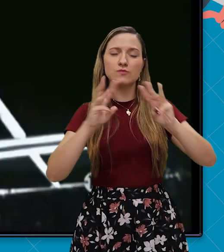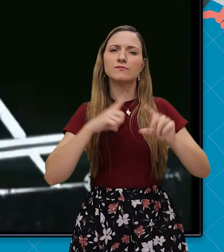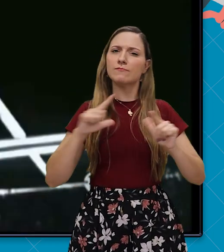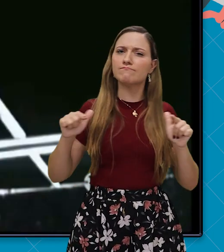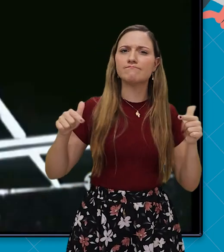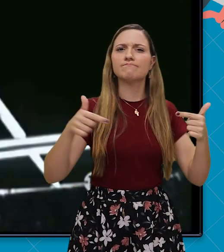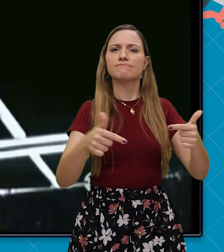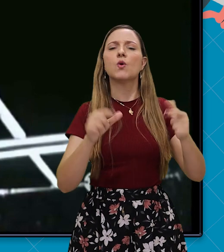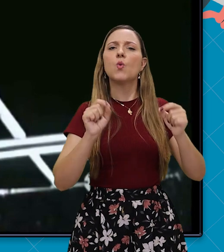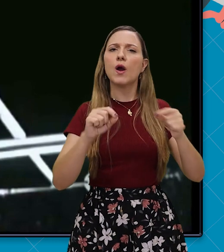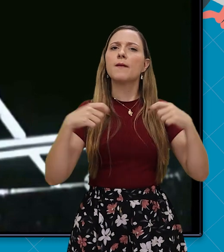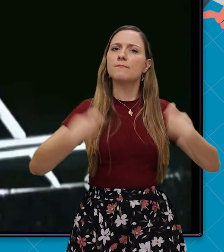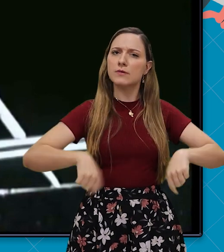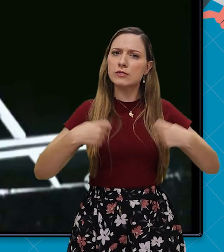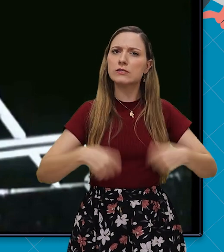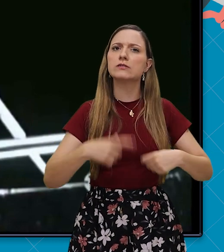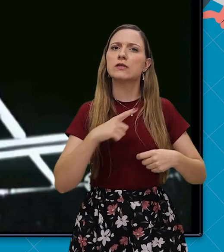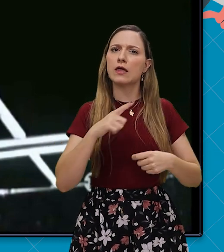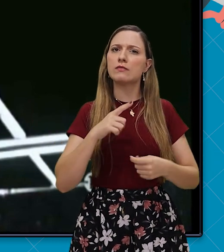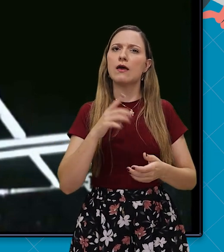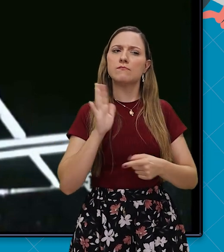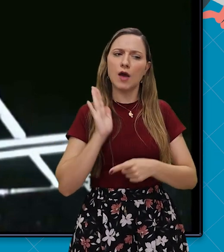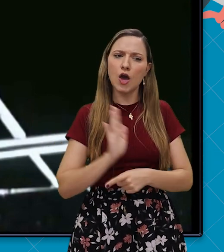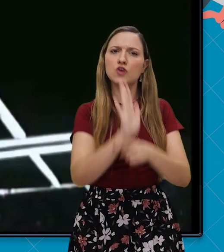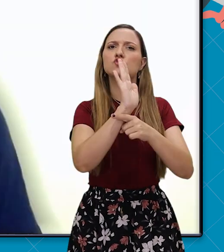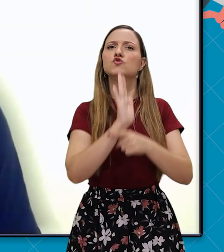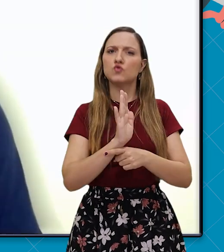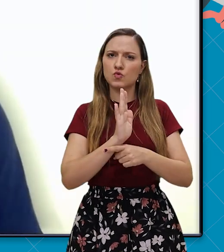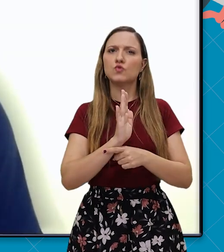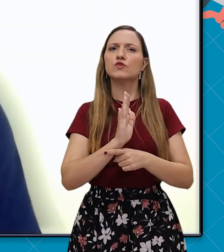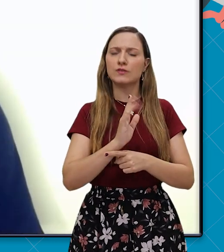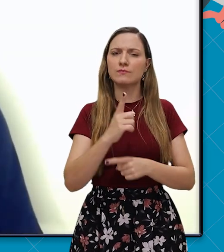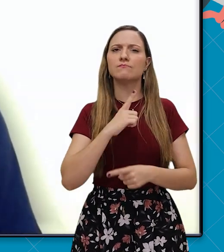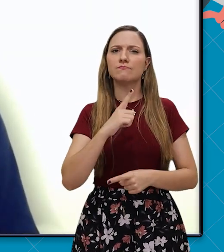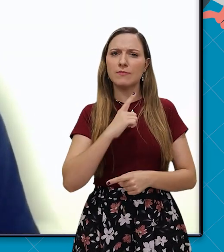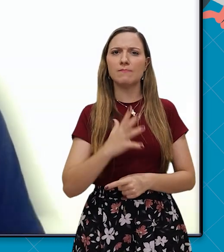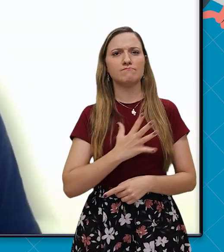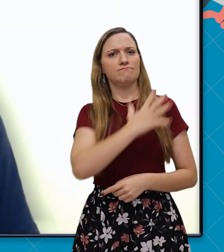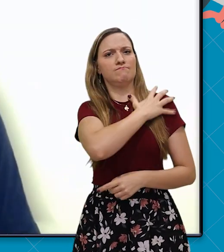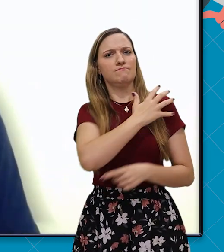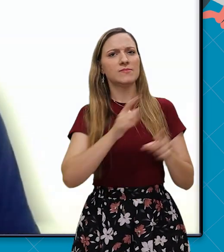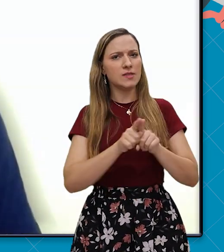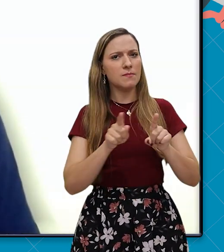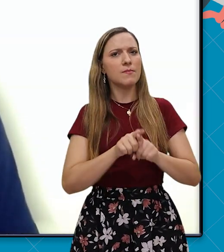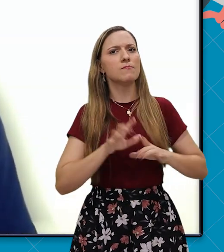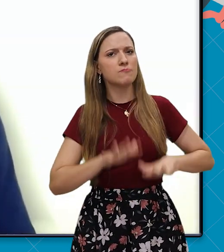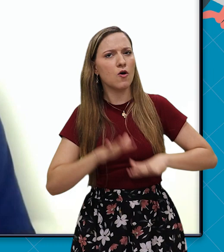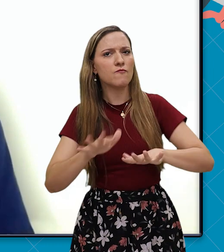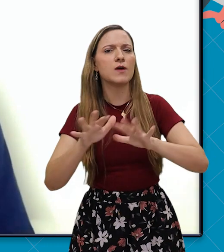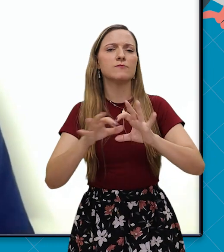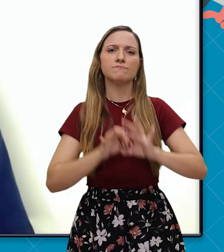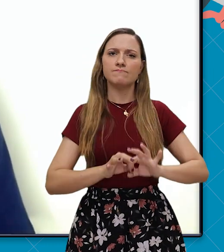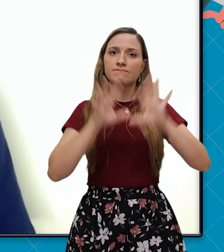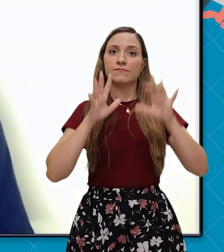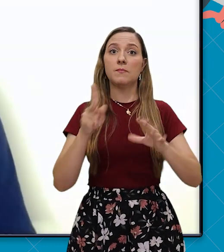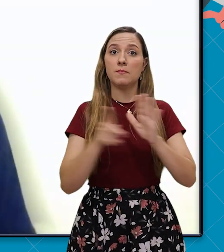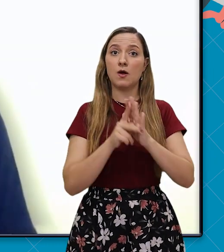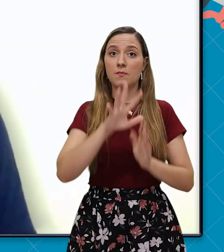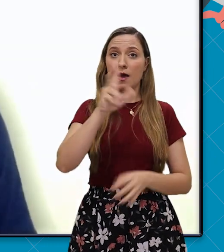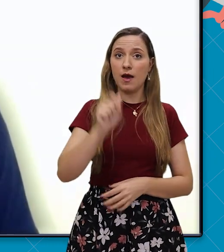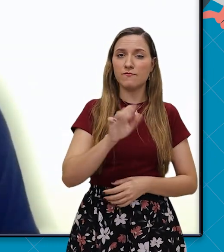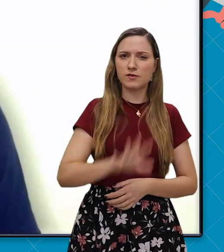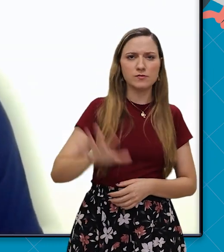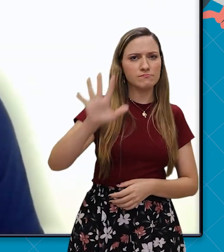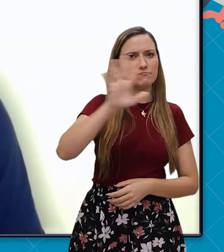ONU, ele defendeu o fornecimento militar e financiamento para os movimentos independentes do